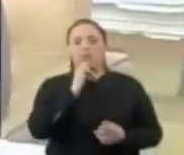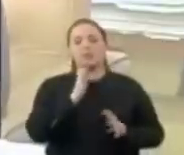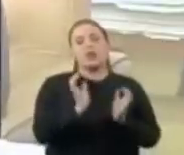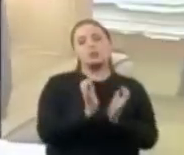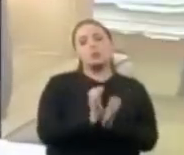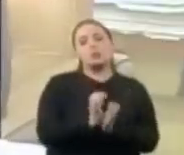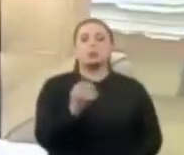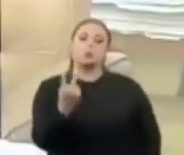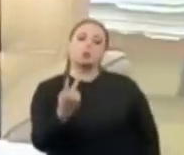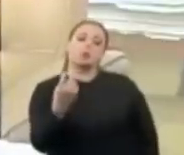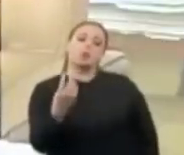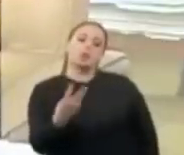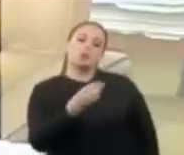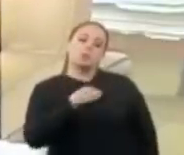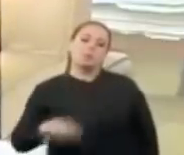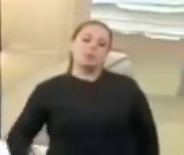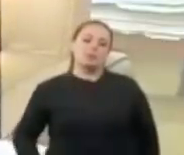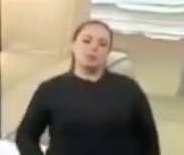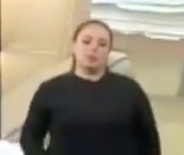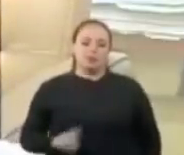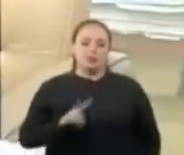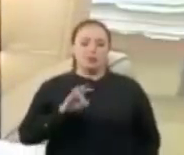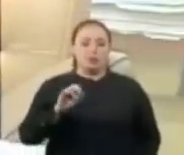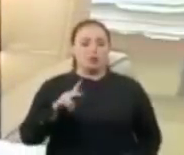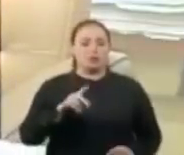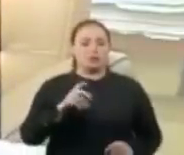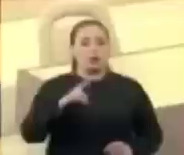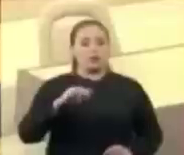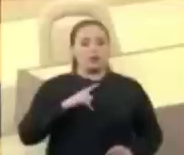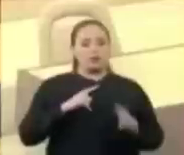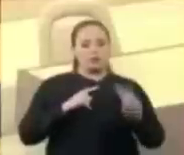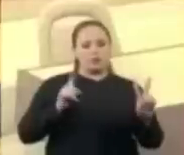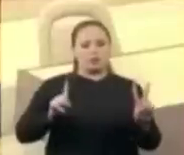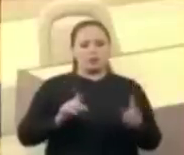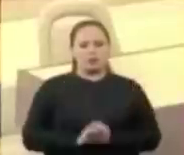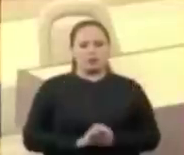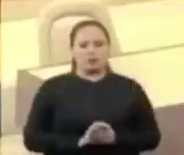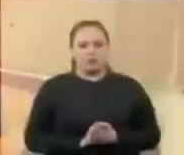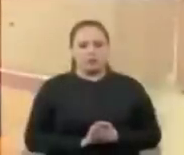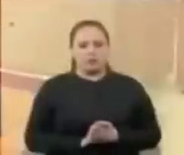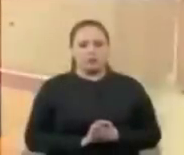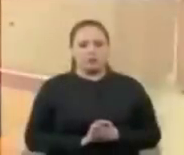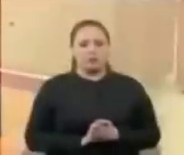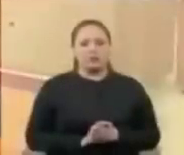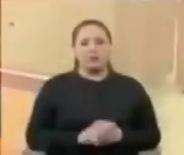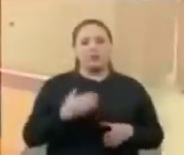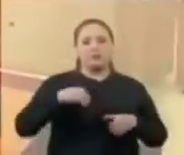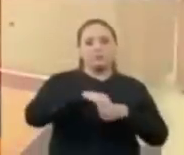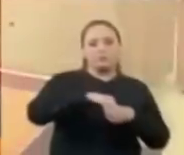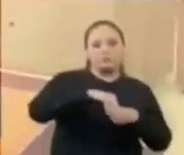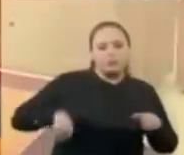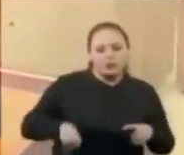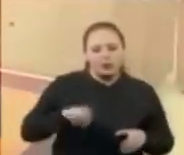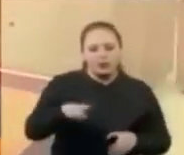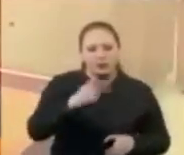com três ministros. Aí a gente faz um dois a um. E deixa de fora desse seu mau sentimento. Você é uma pessoa